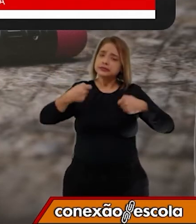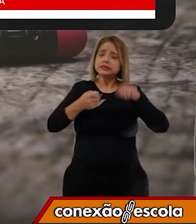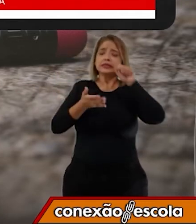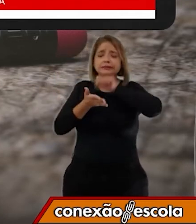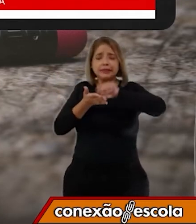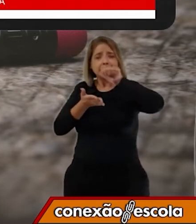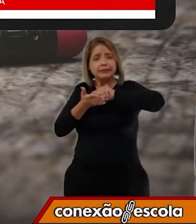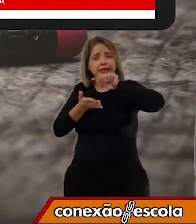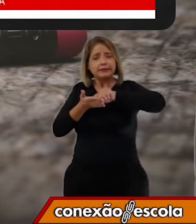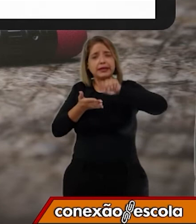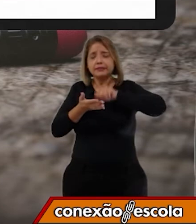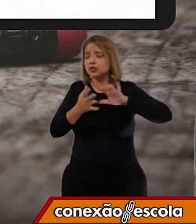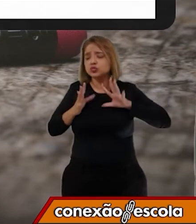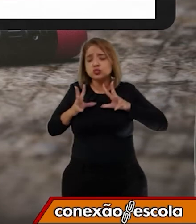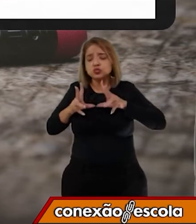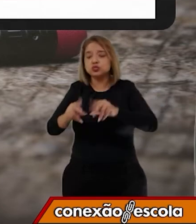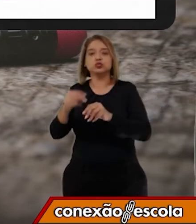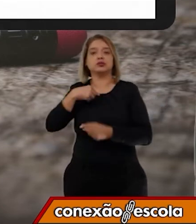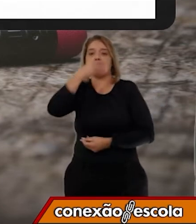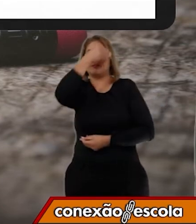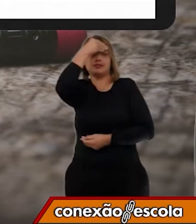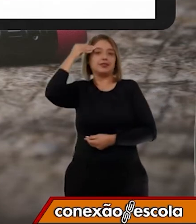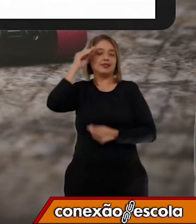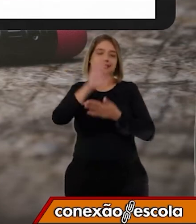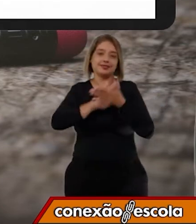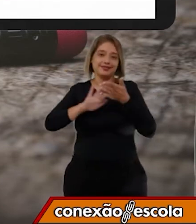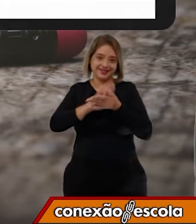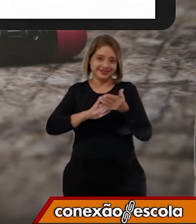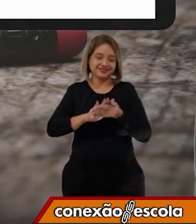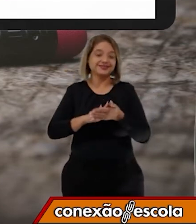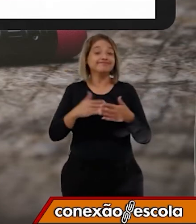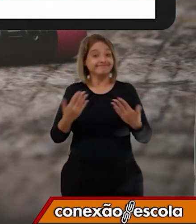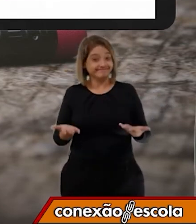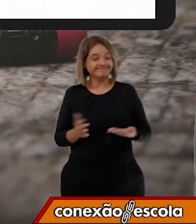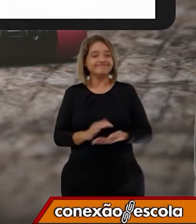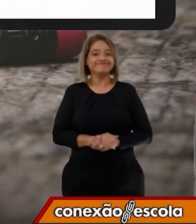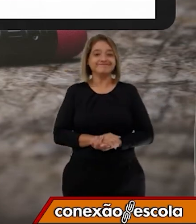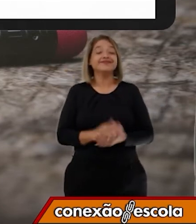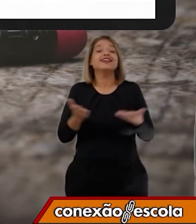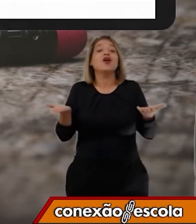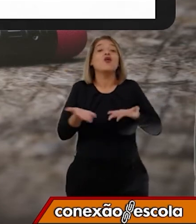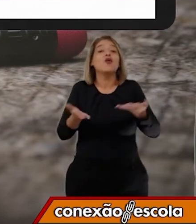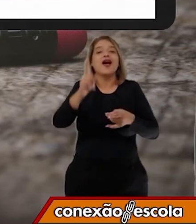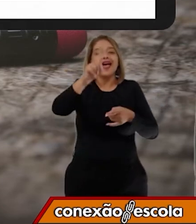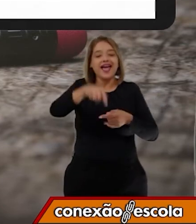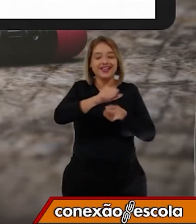tudo para não esquecer. Então chegou a hora da nossa atividade.